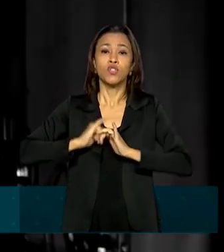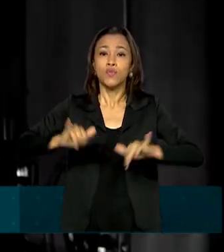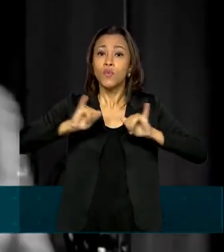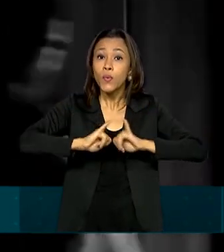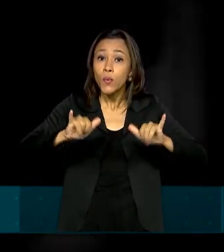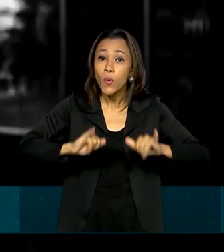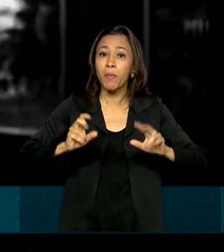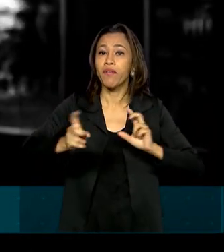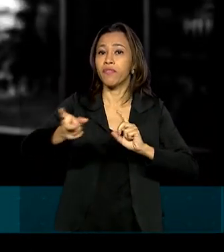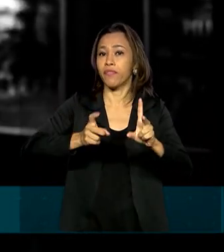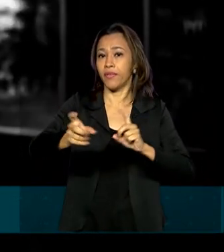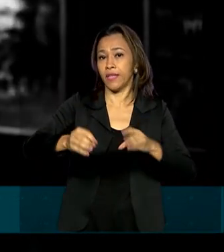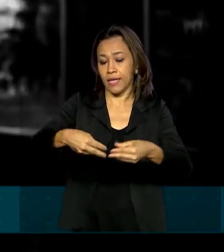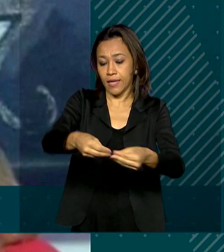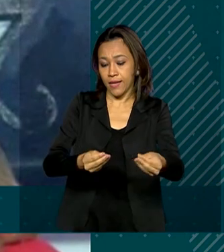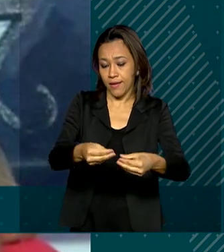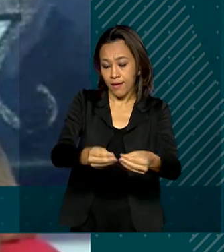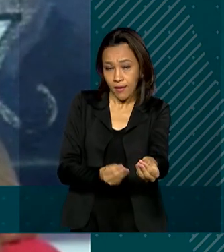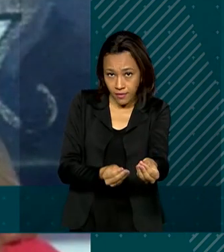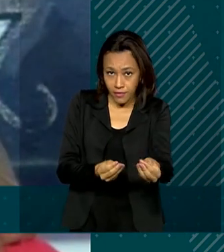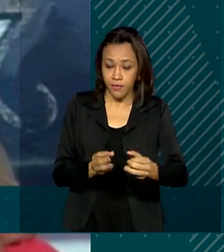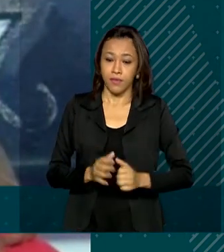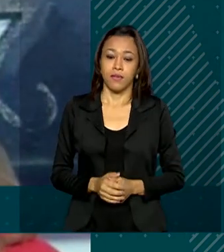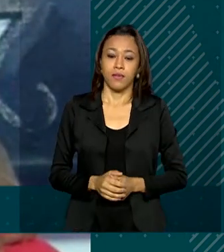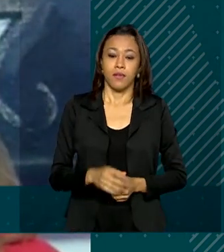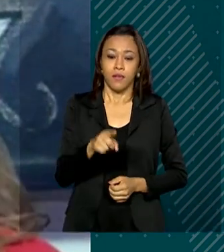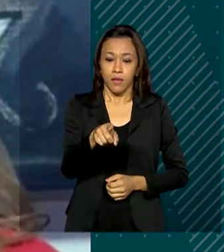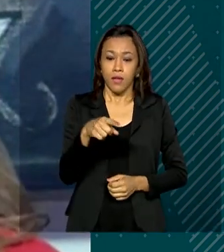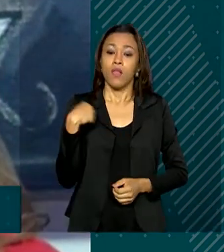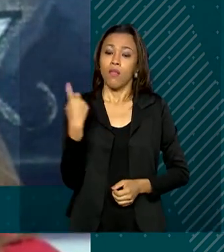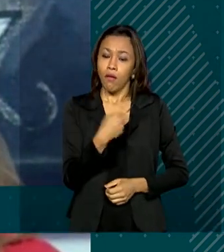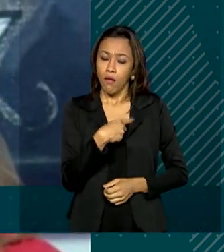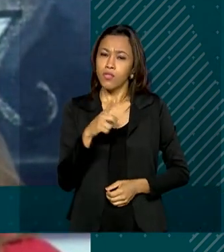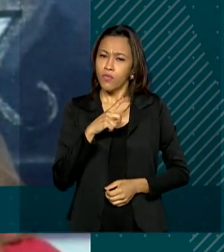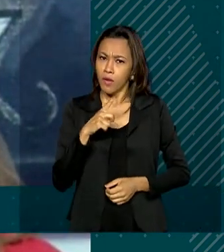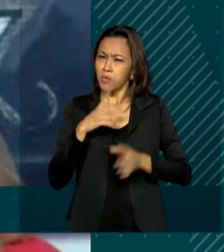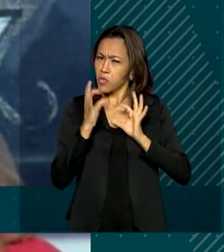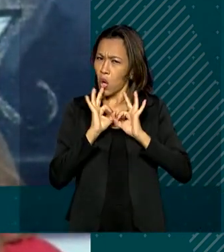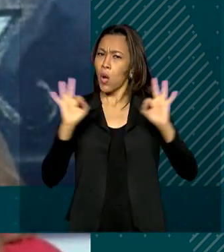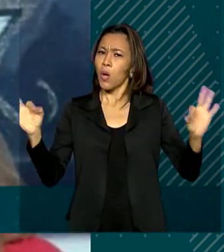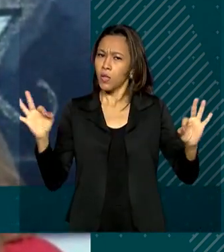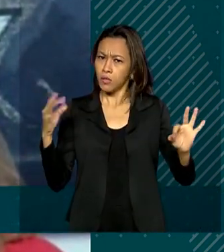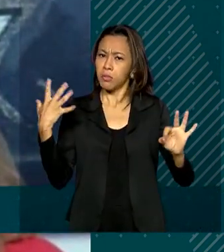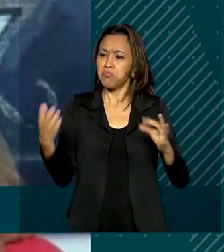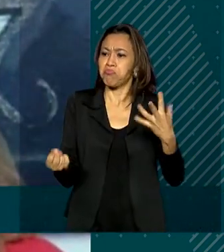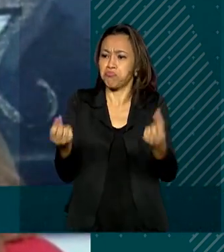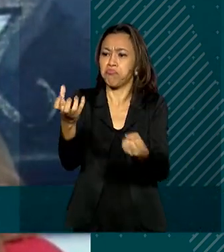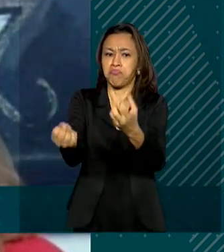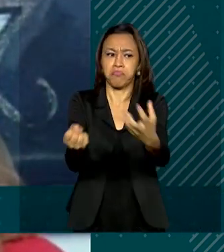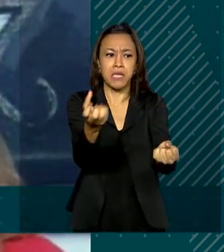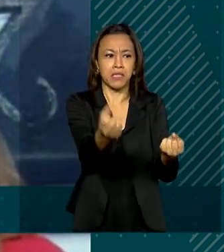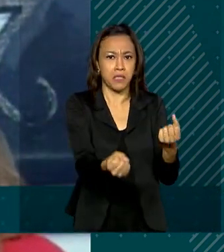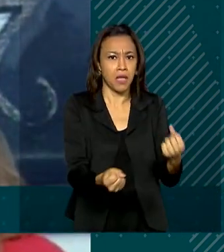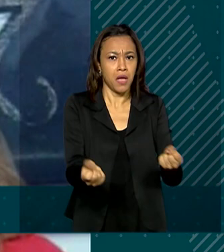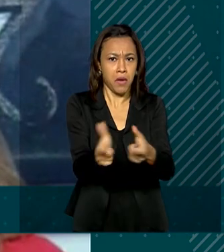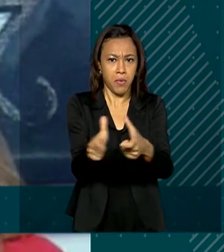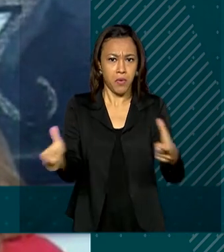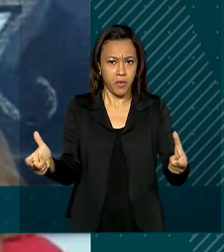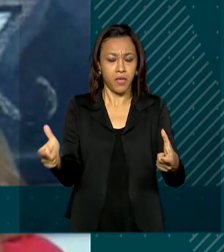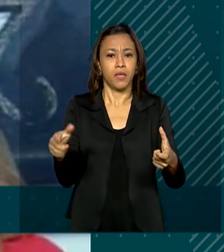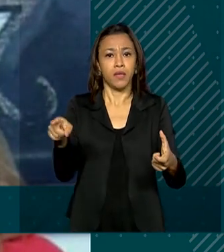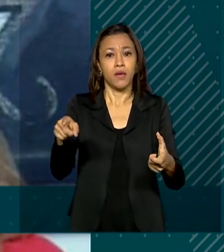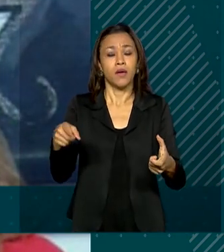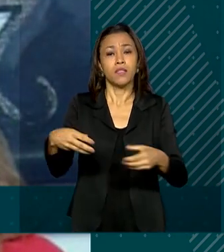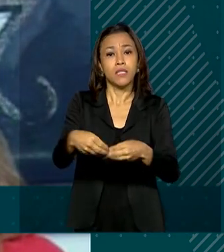venda de ingressos antecipados. Tivemos uma ótima adesão dos nossos clientes que adquiriram pacotes